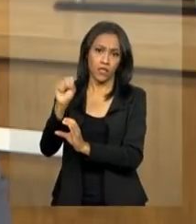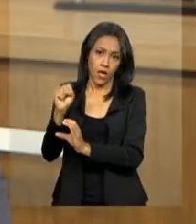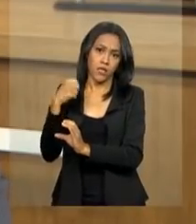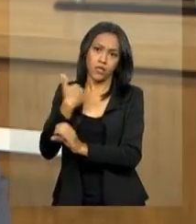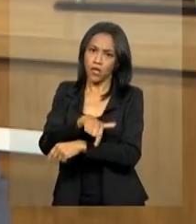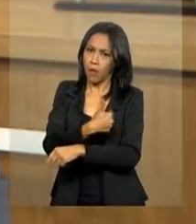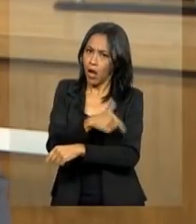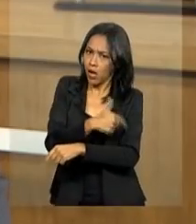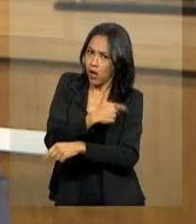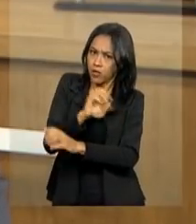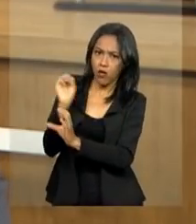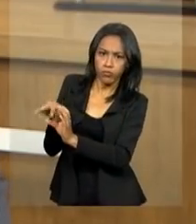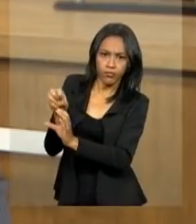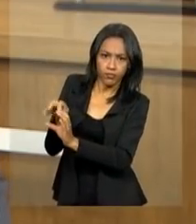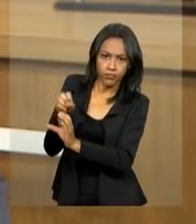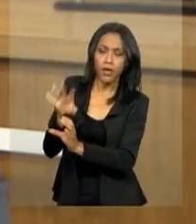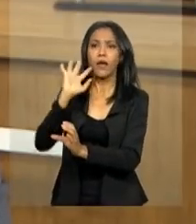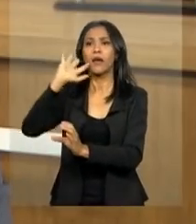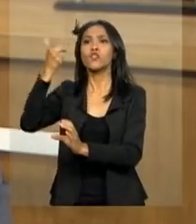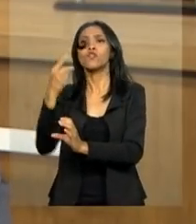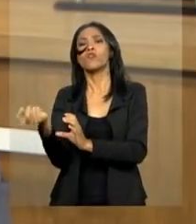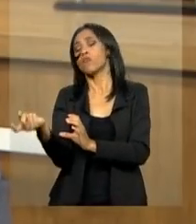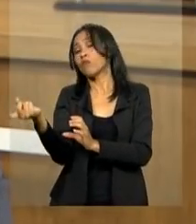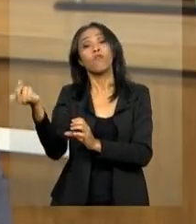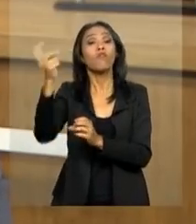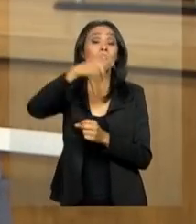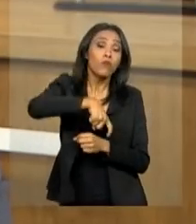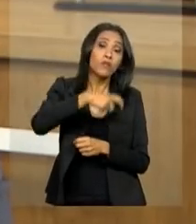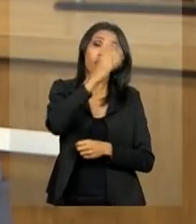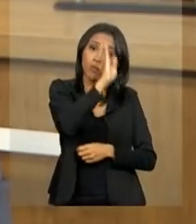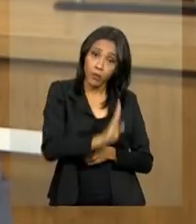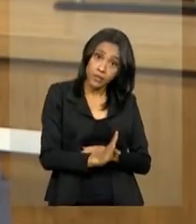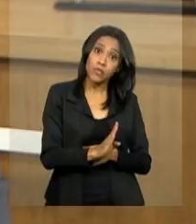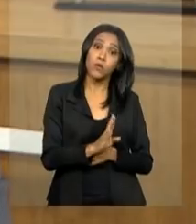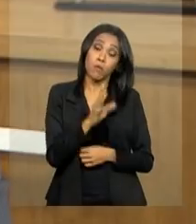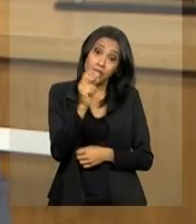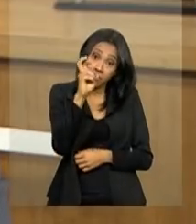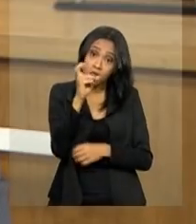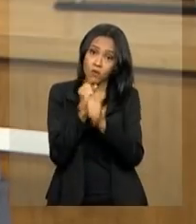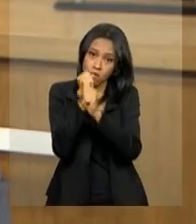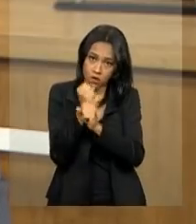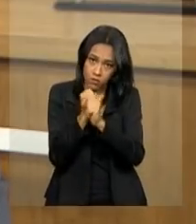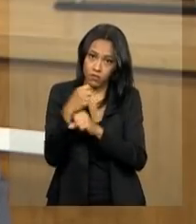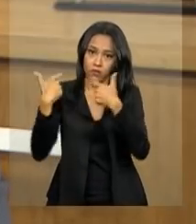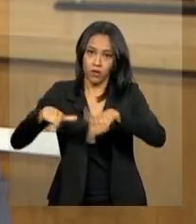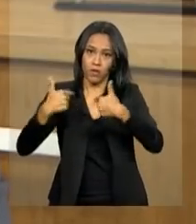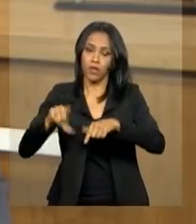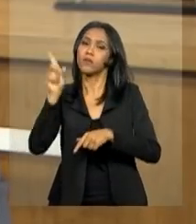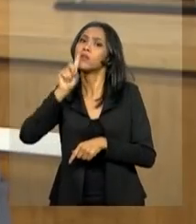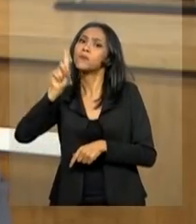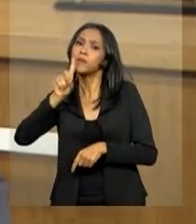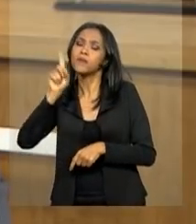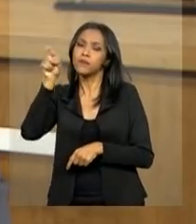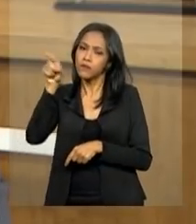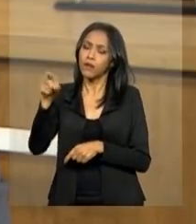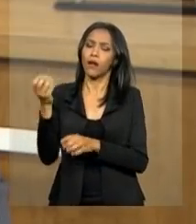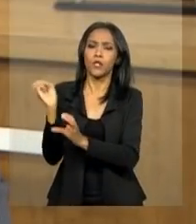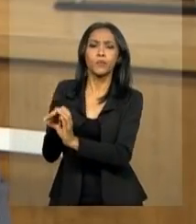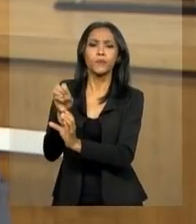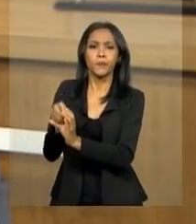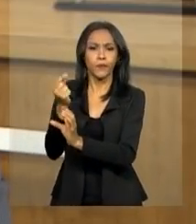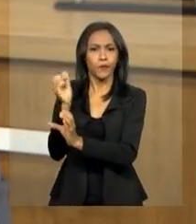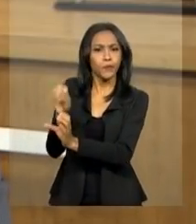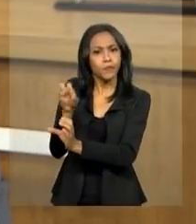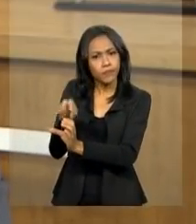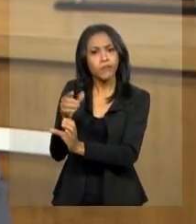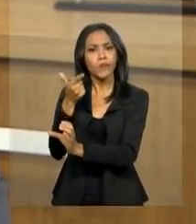pode hoje já ter voltado para o Brasil, mas se ela ficou cinco anos trabalhando regularmente e contribuiu para a Social Security